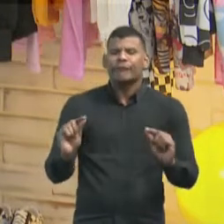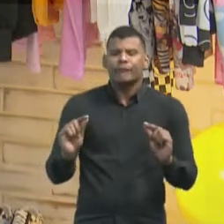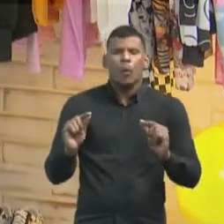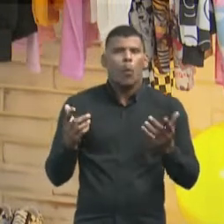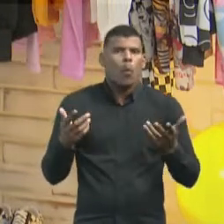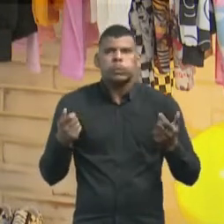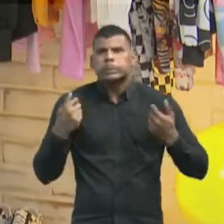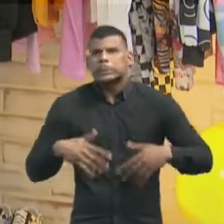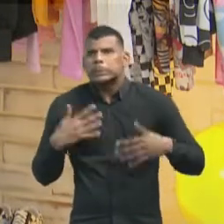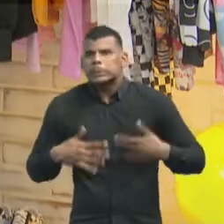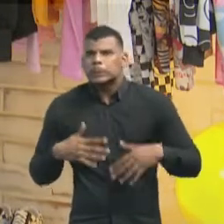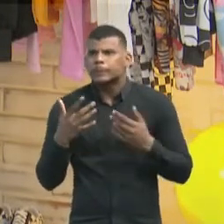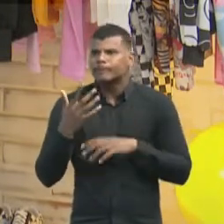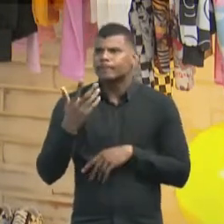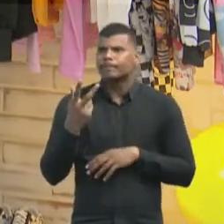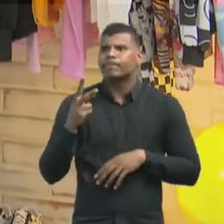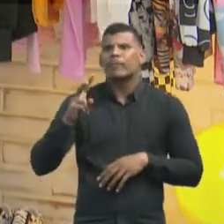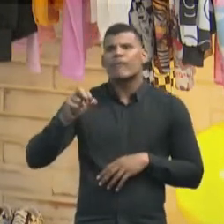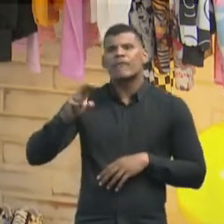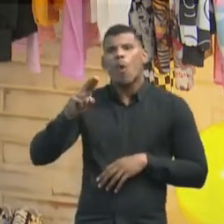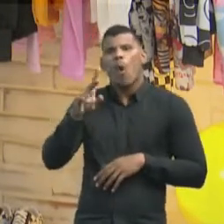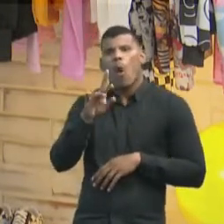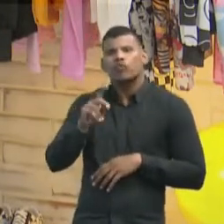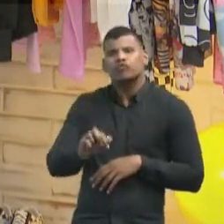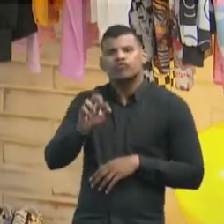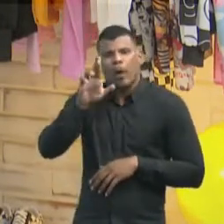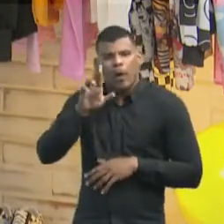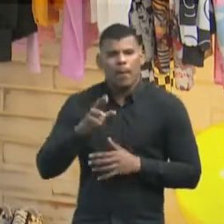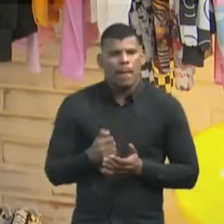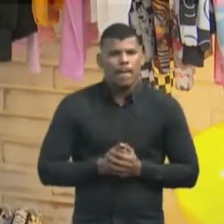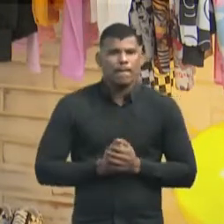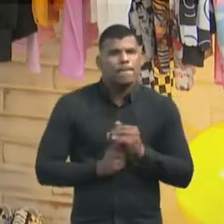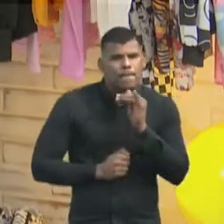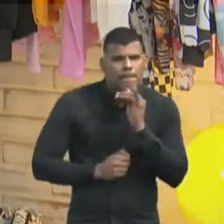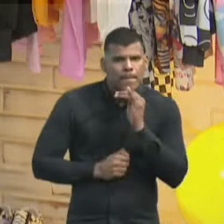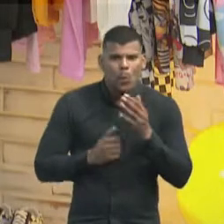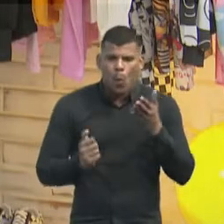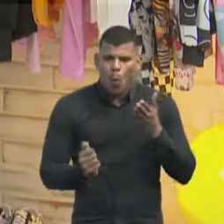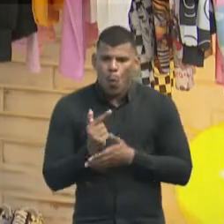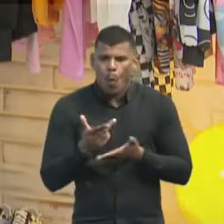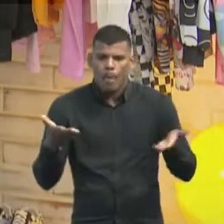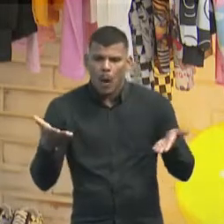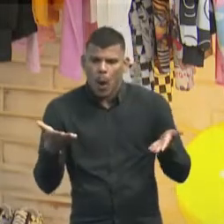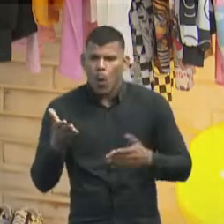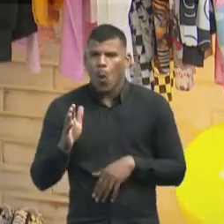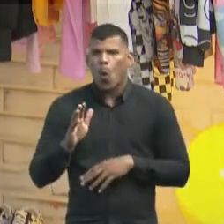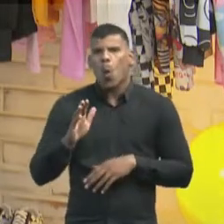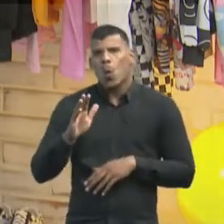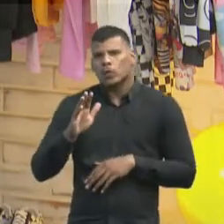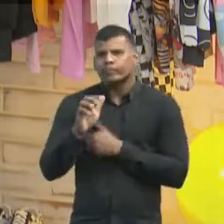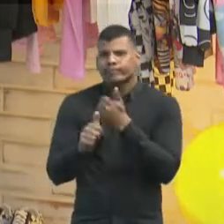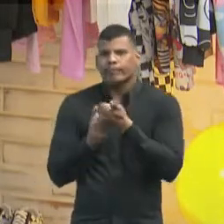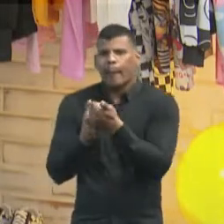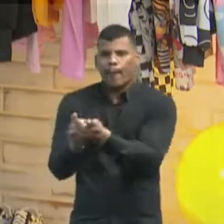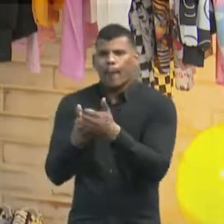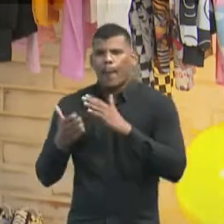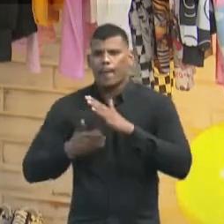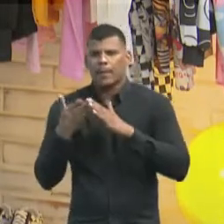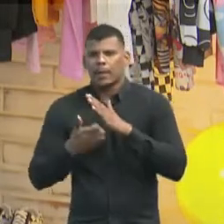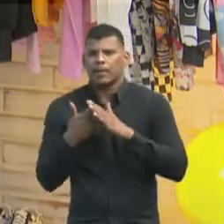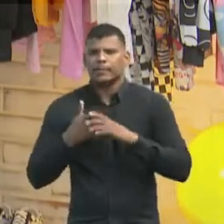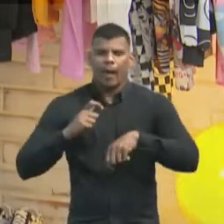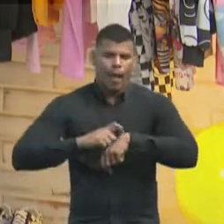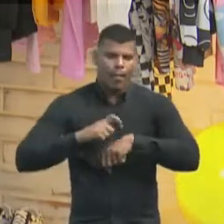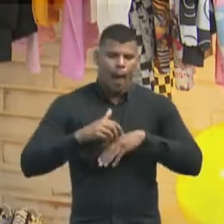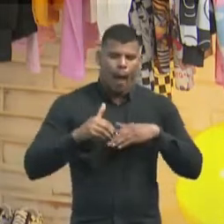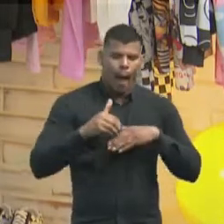coisas do gênero voucher, compre agora com o voucher de tal para ajudar a empresa e receba daqui a tanto